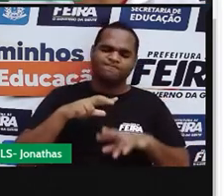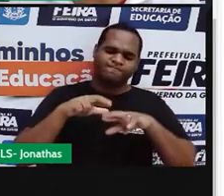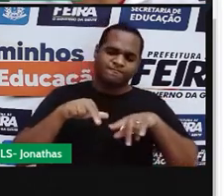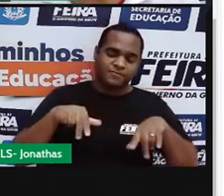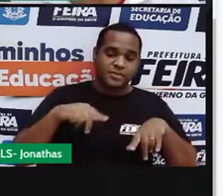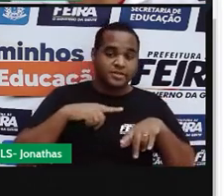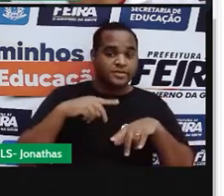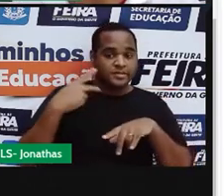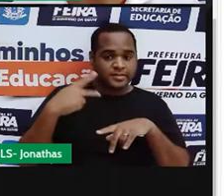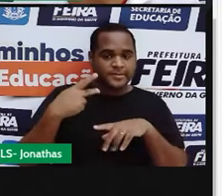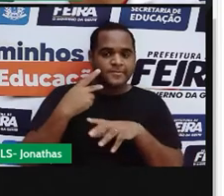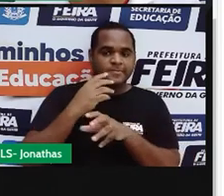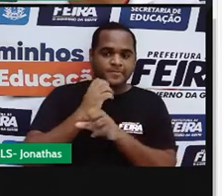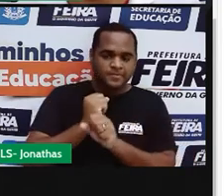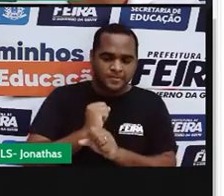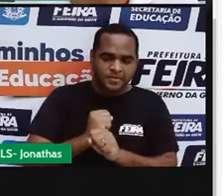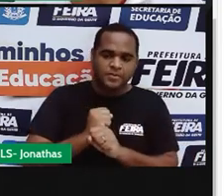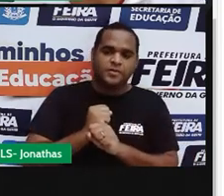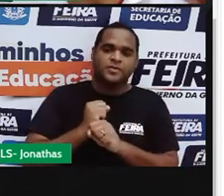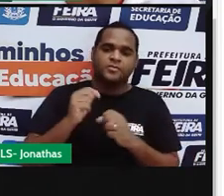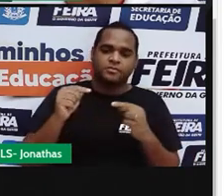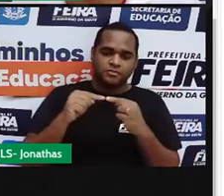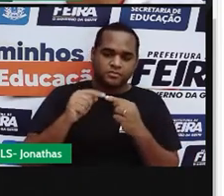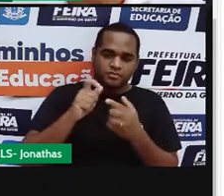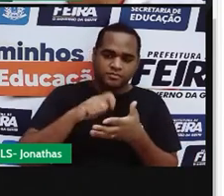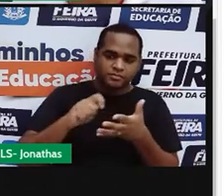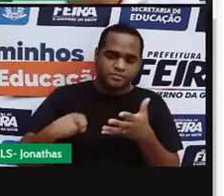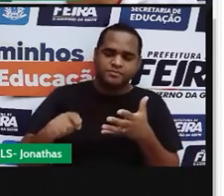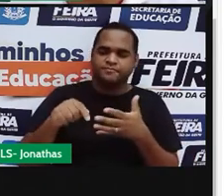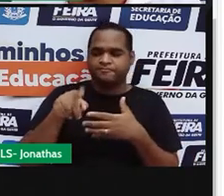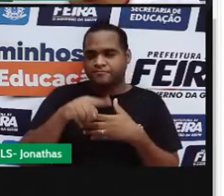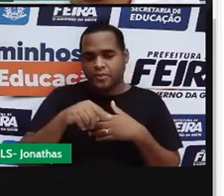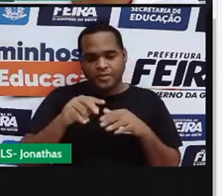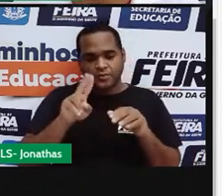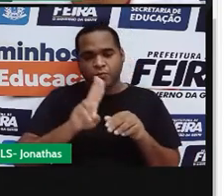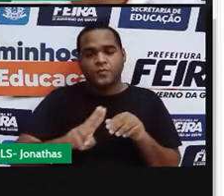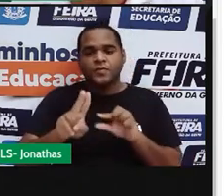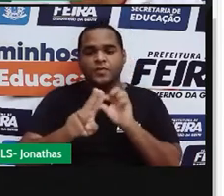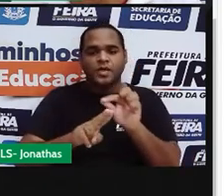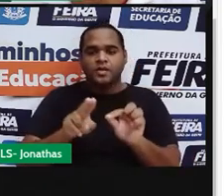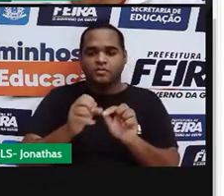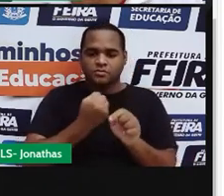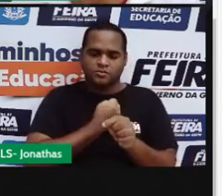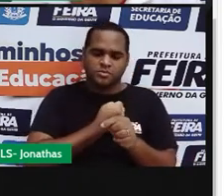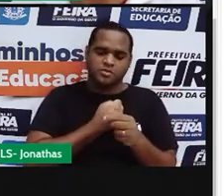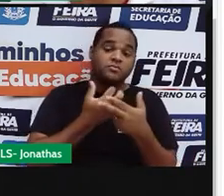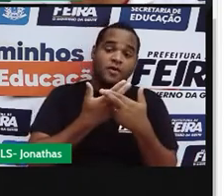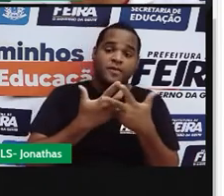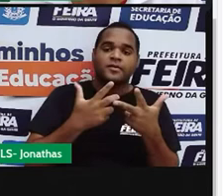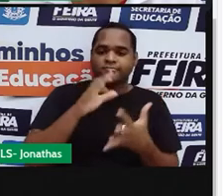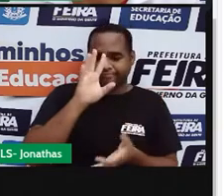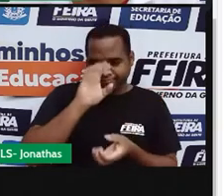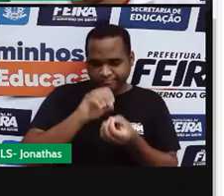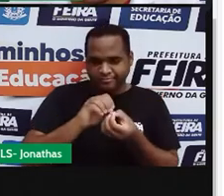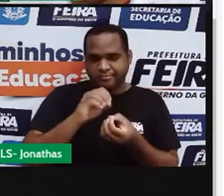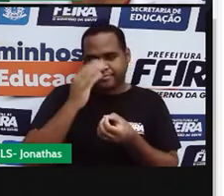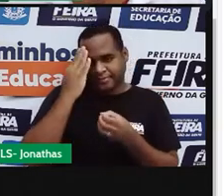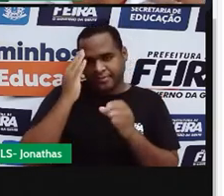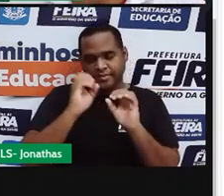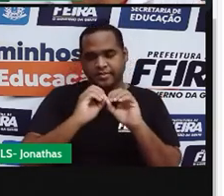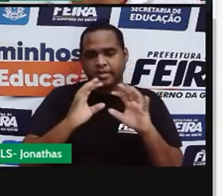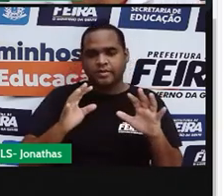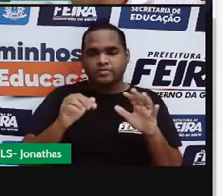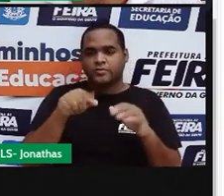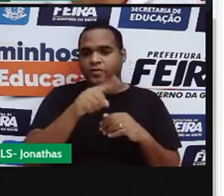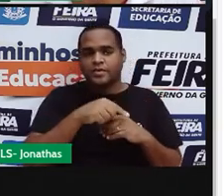sistema monetário, ele é escrito usando números racionais. E a gente vai entender, já já,